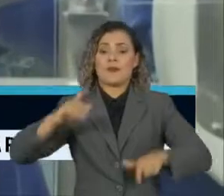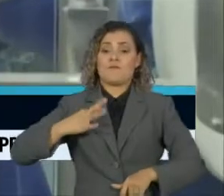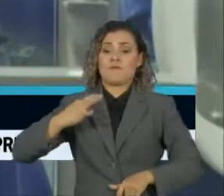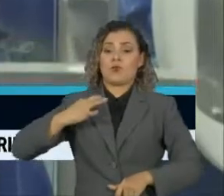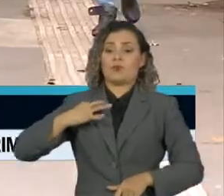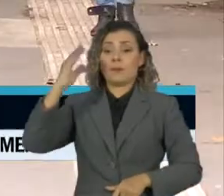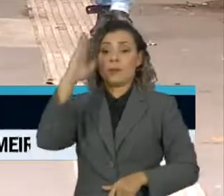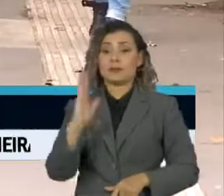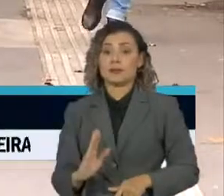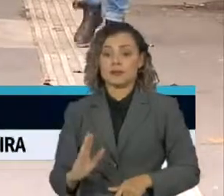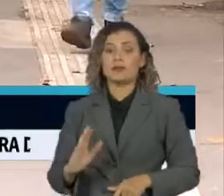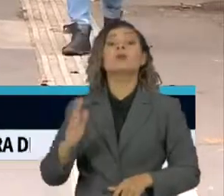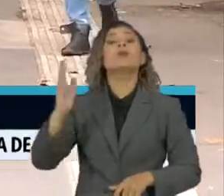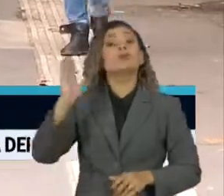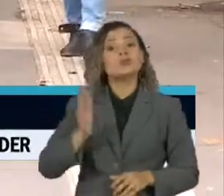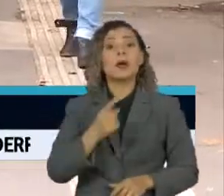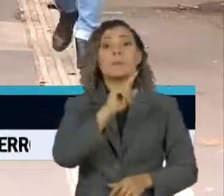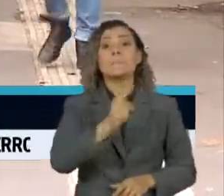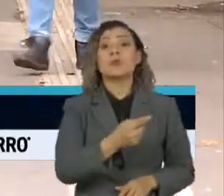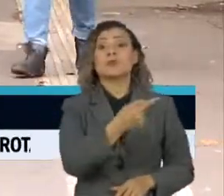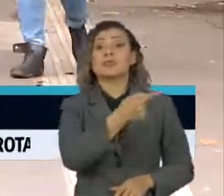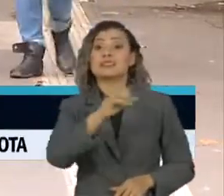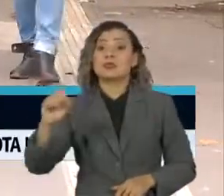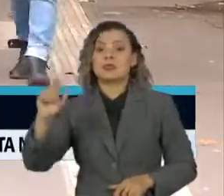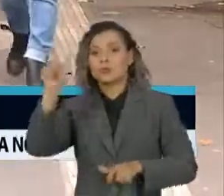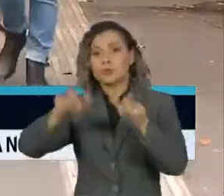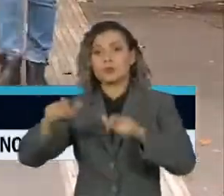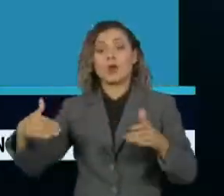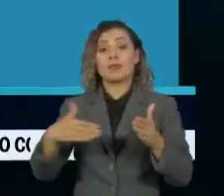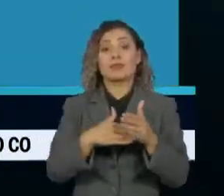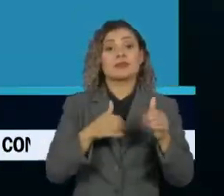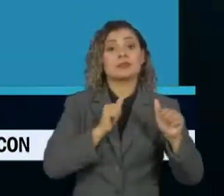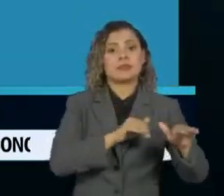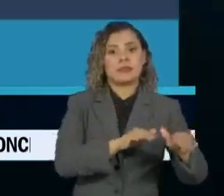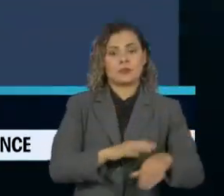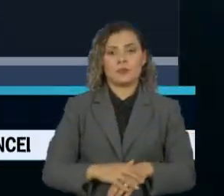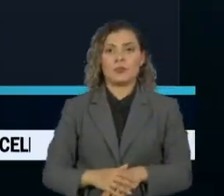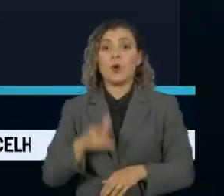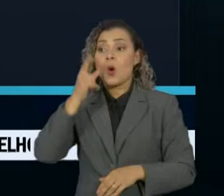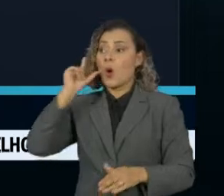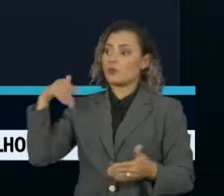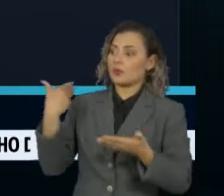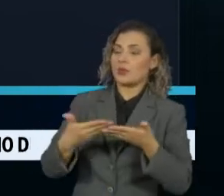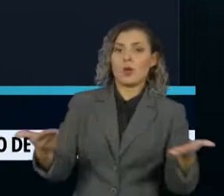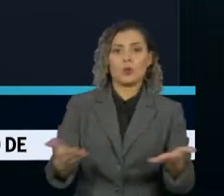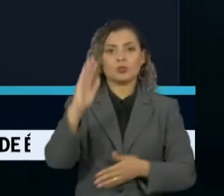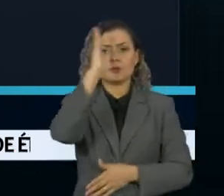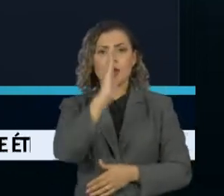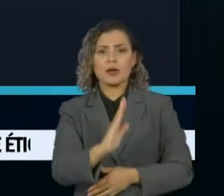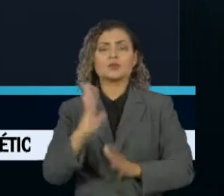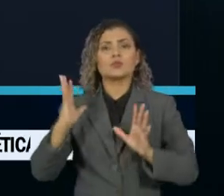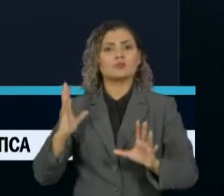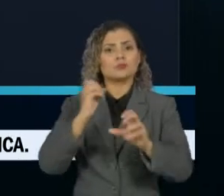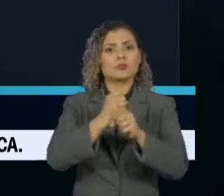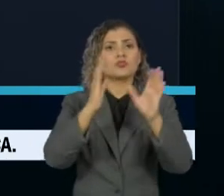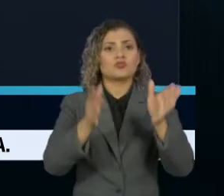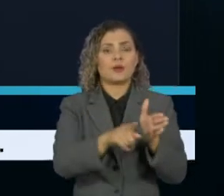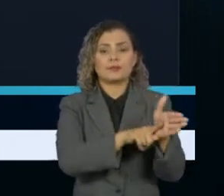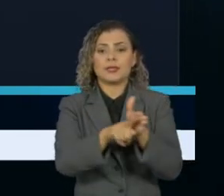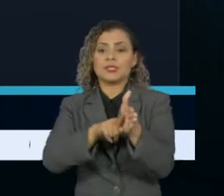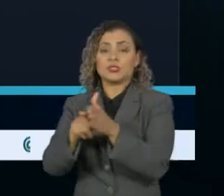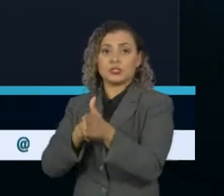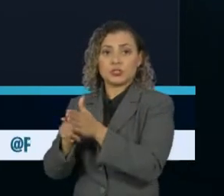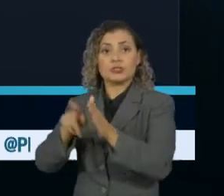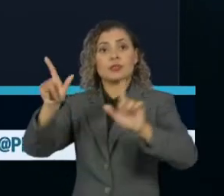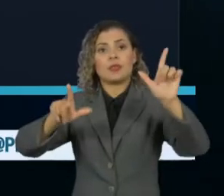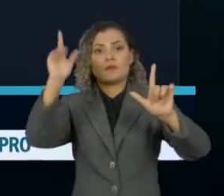A ideia é chegar a 1.700 pessoas até o fim de setembro. De ontem para hoje, o Brasil registrou, de acordo com o consórcio de